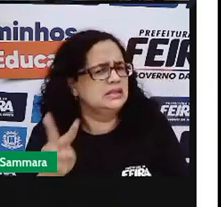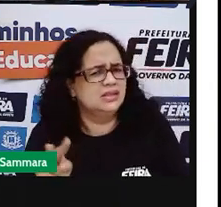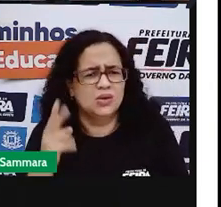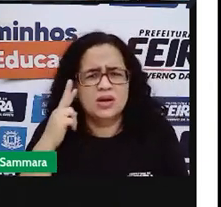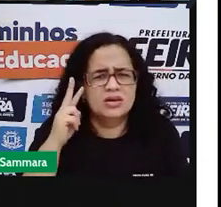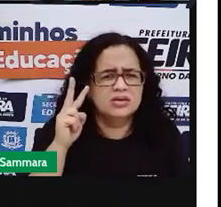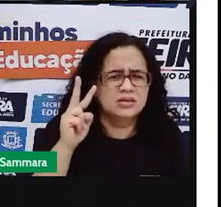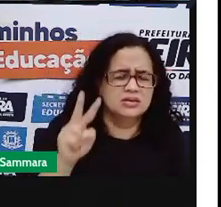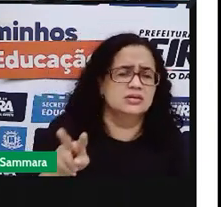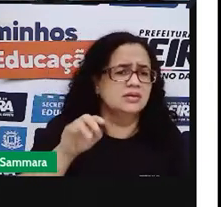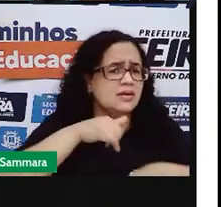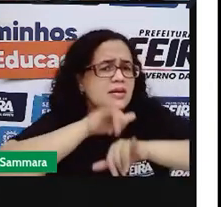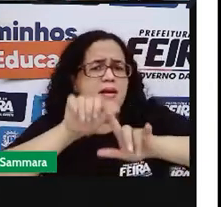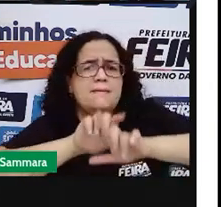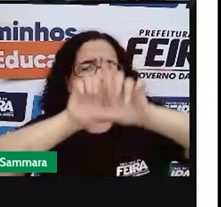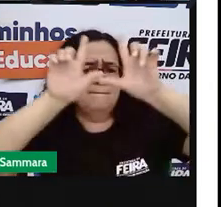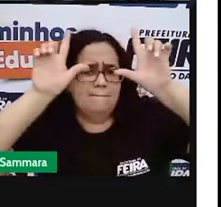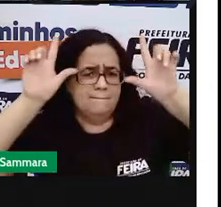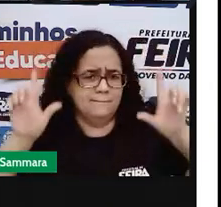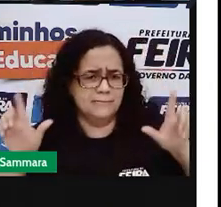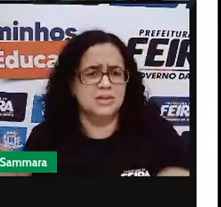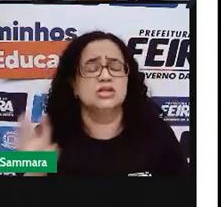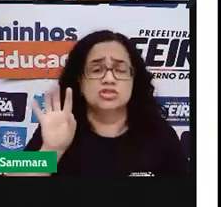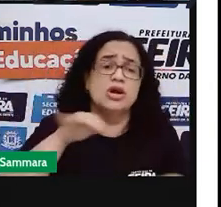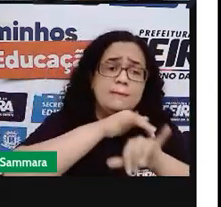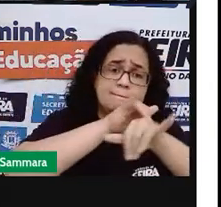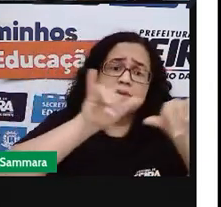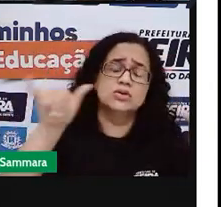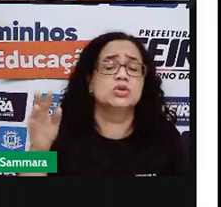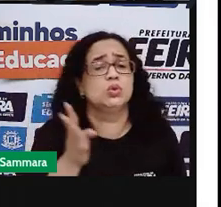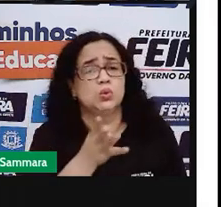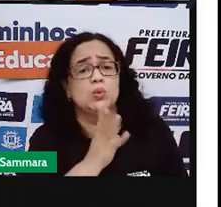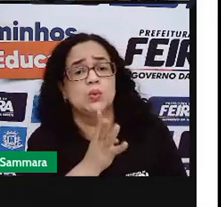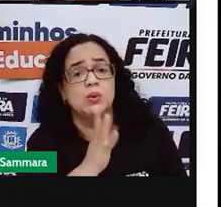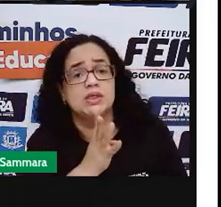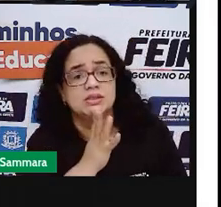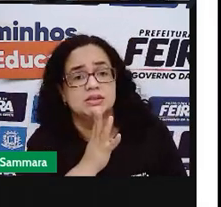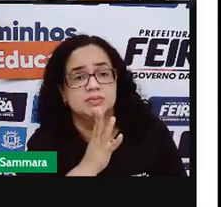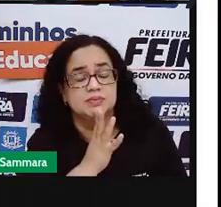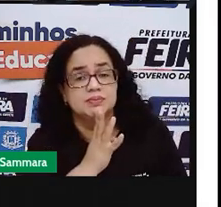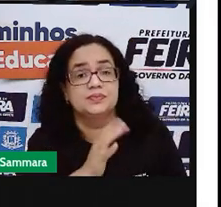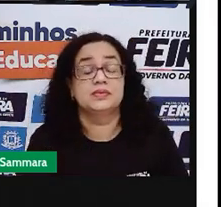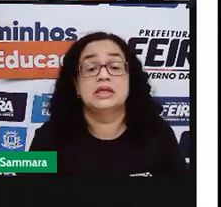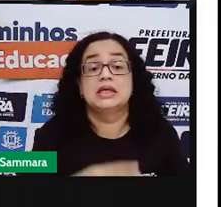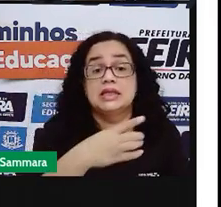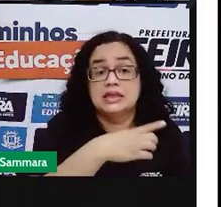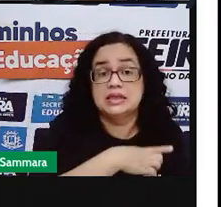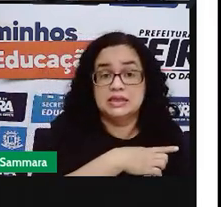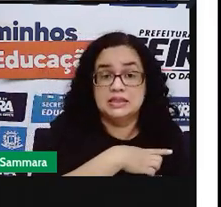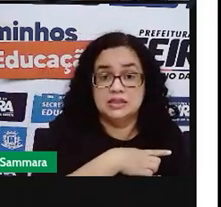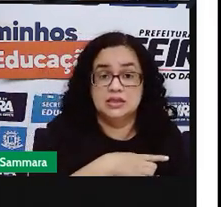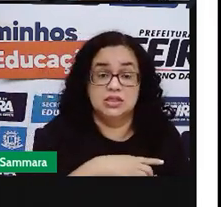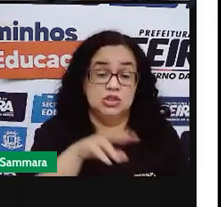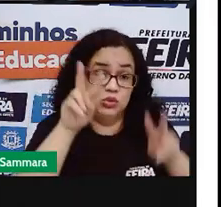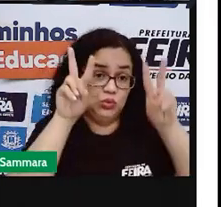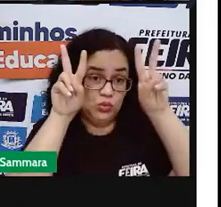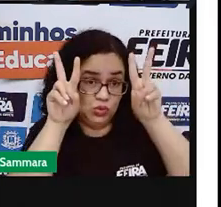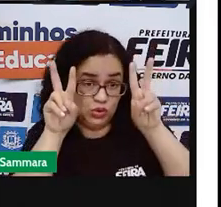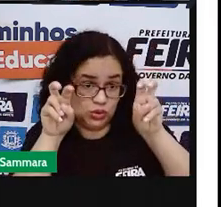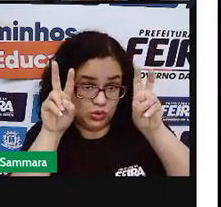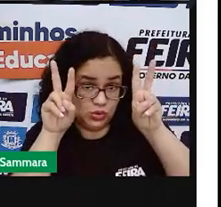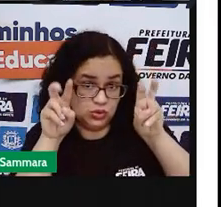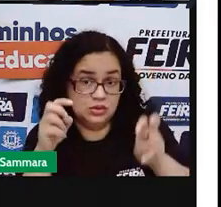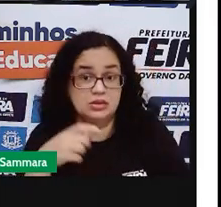viu essa publicidade, pelo menos o produto você conhece. E aqui nós temos o título,